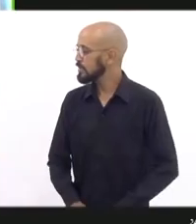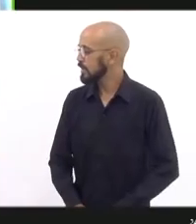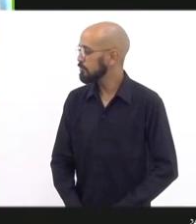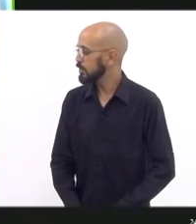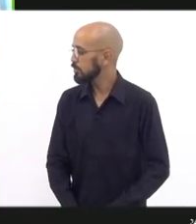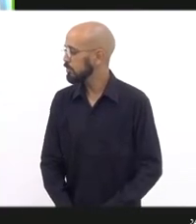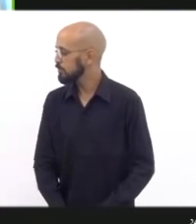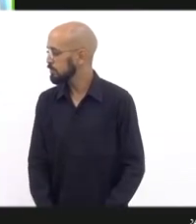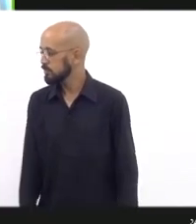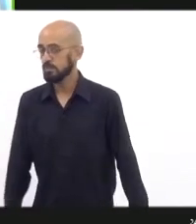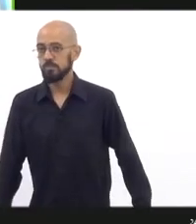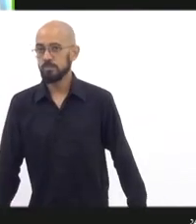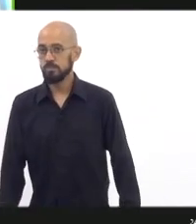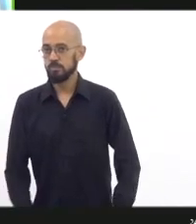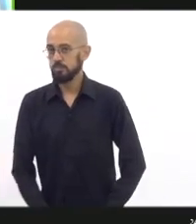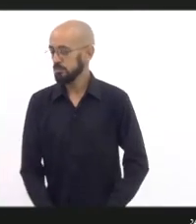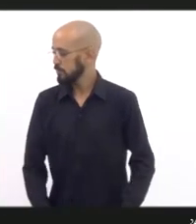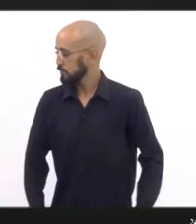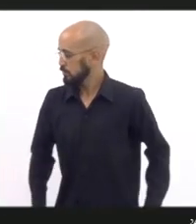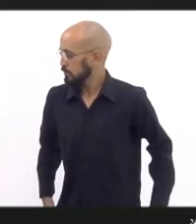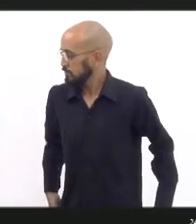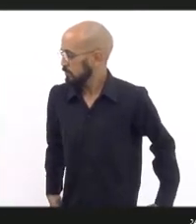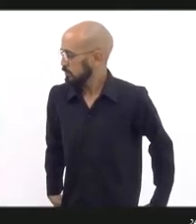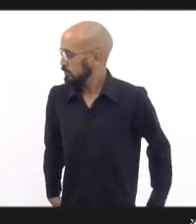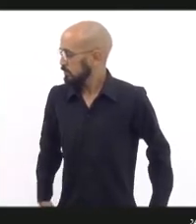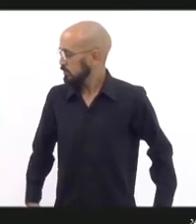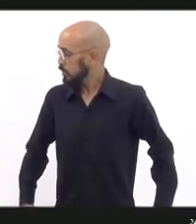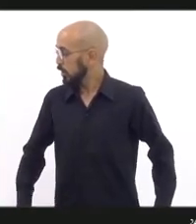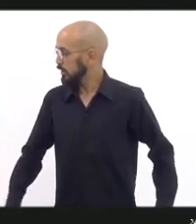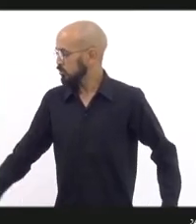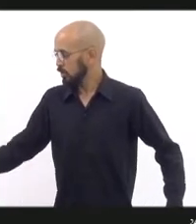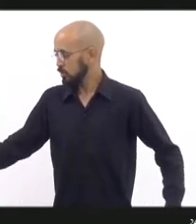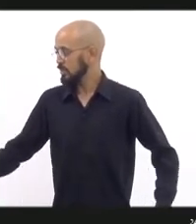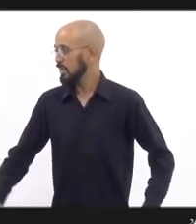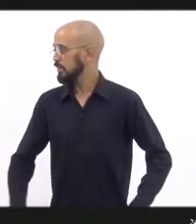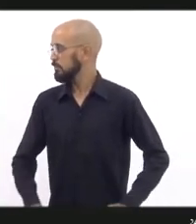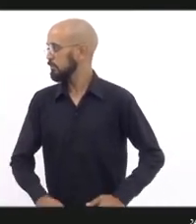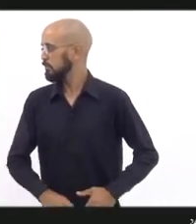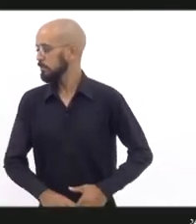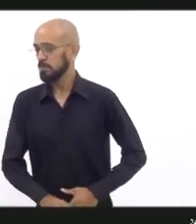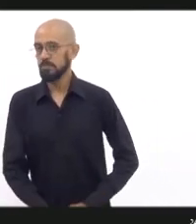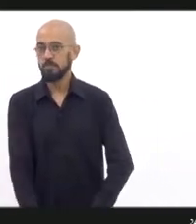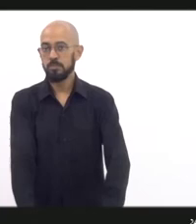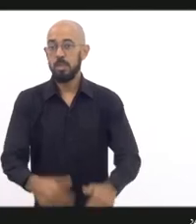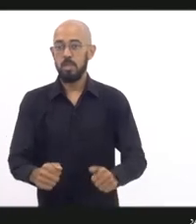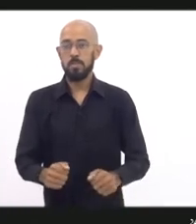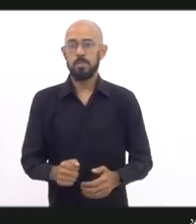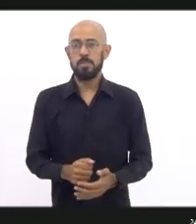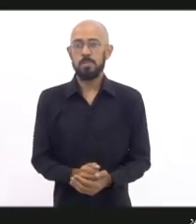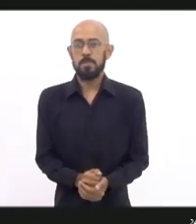Bom dia a todos e a todas, desculpe aqui o atraso,